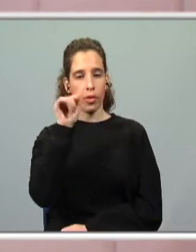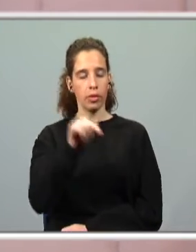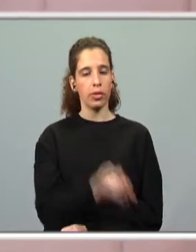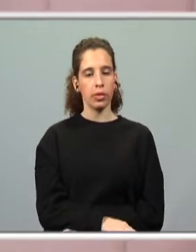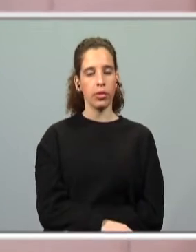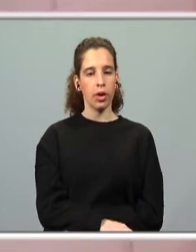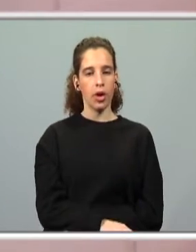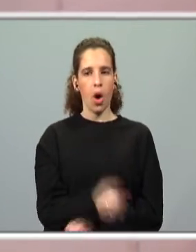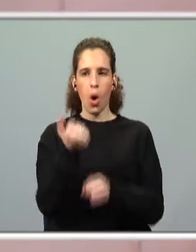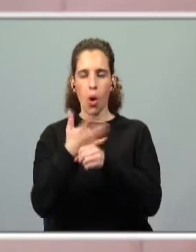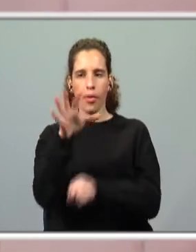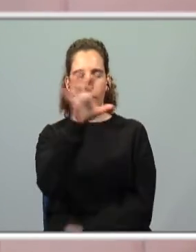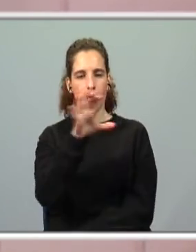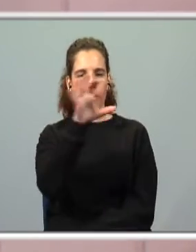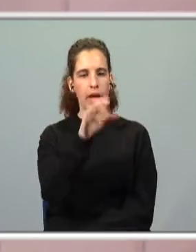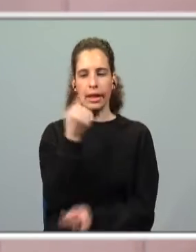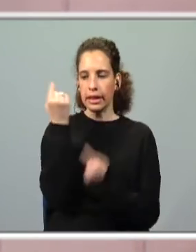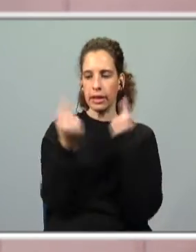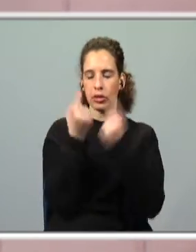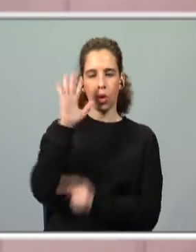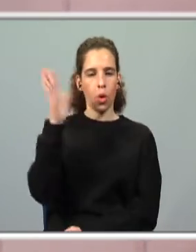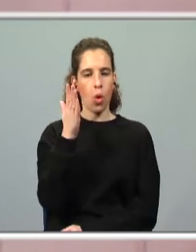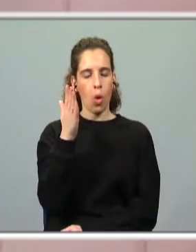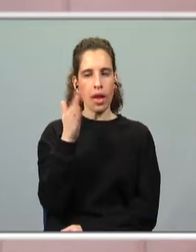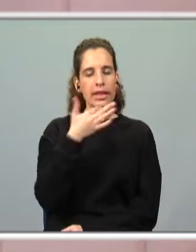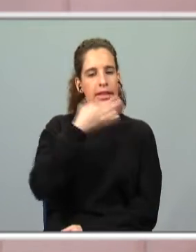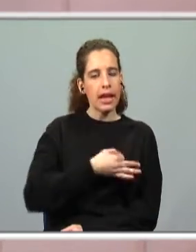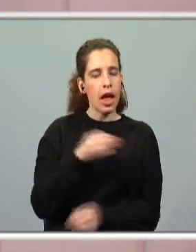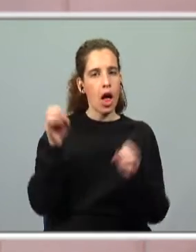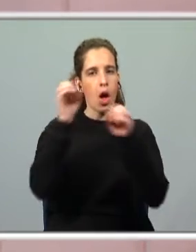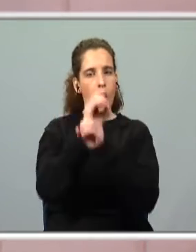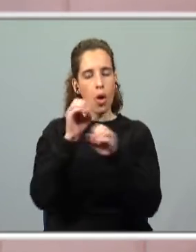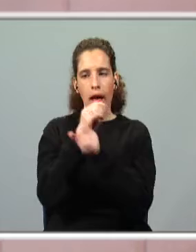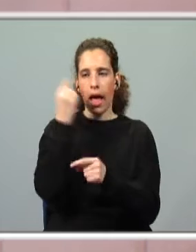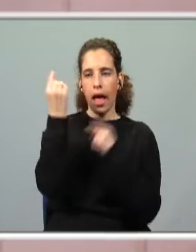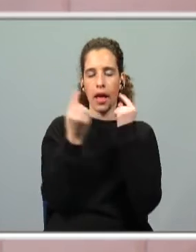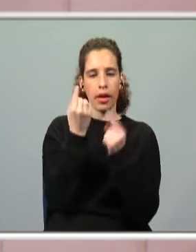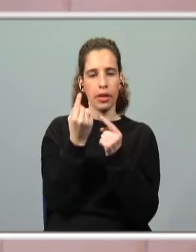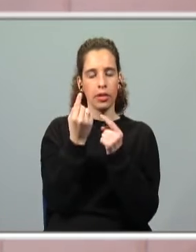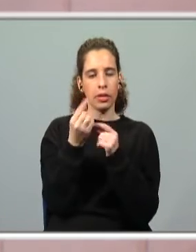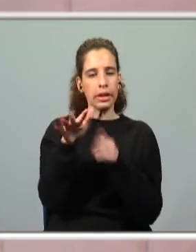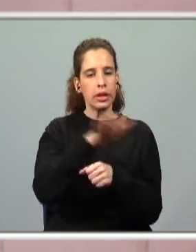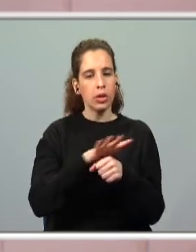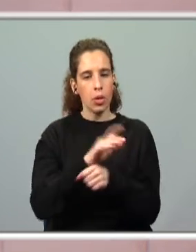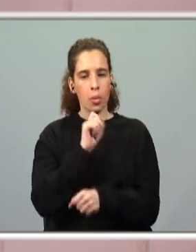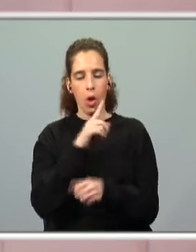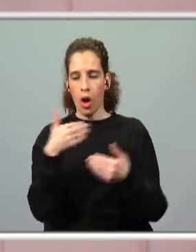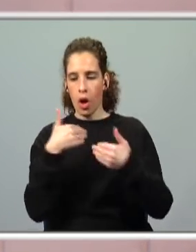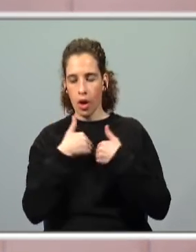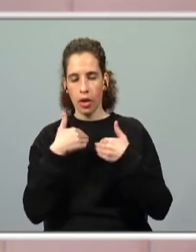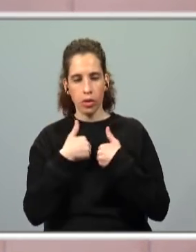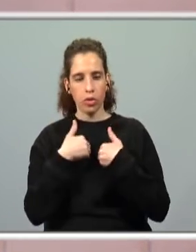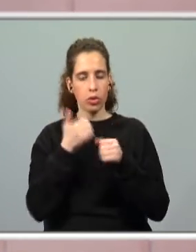uma outra forma de, às vezes, quando nós não temos bem a certeza, em alguns casos pode nos ajudar,